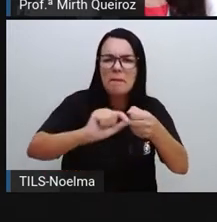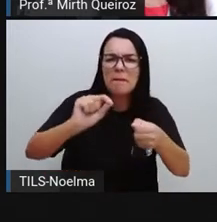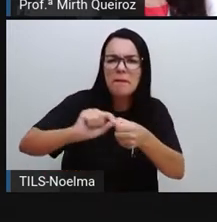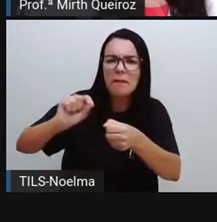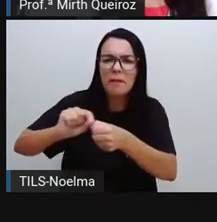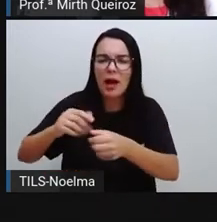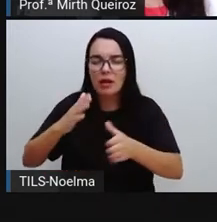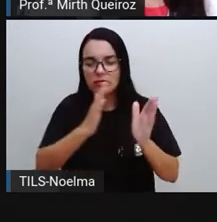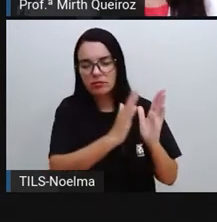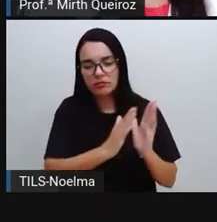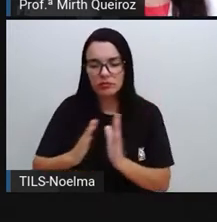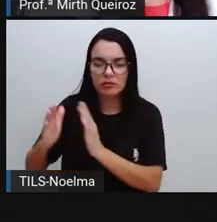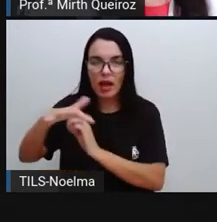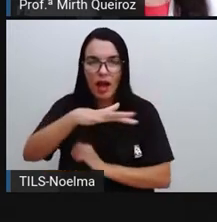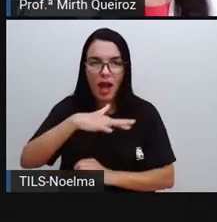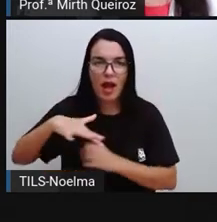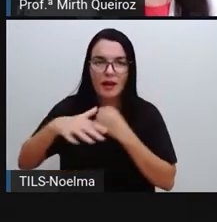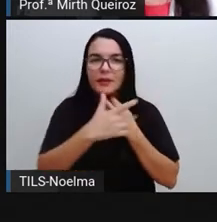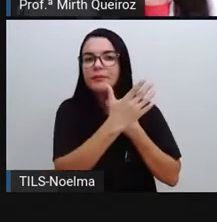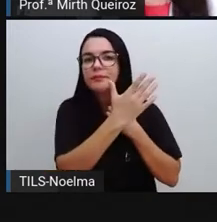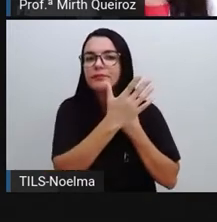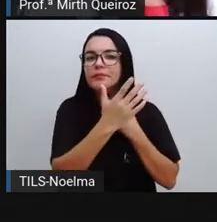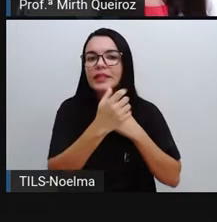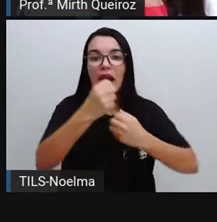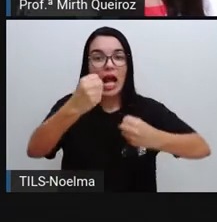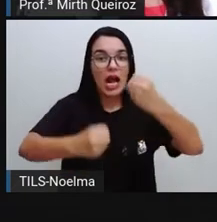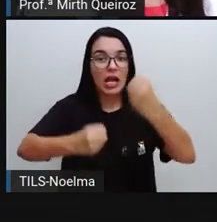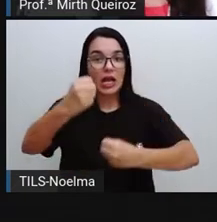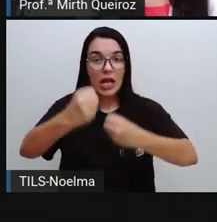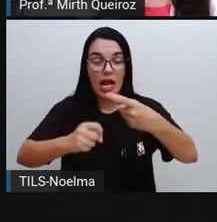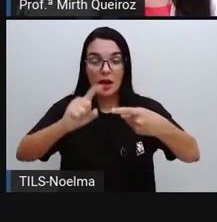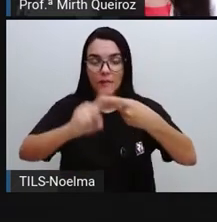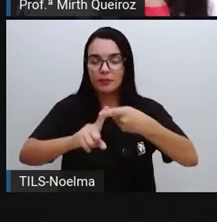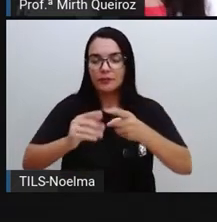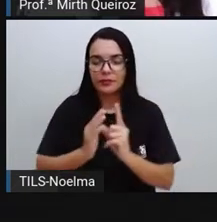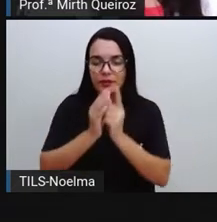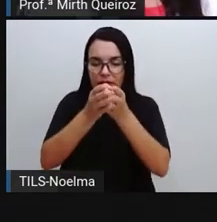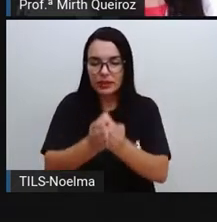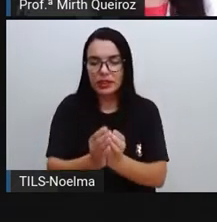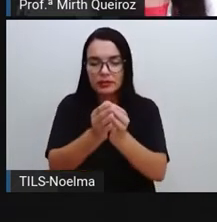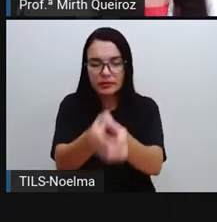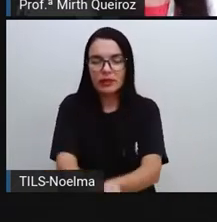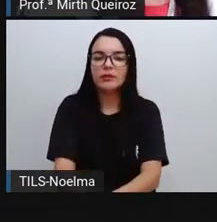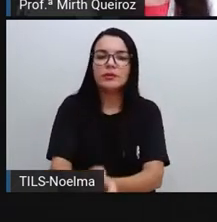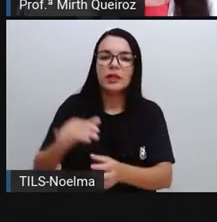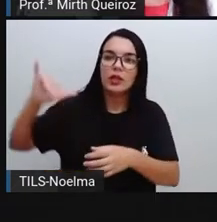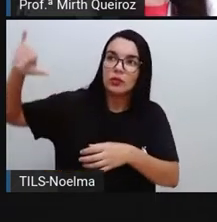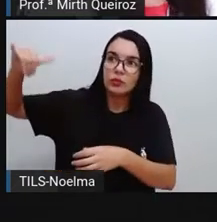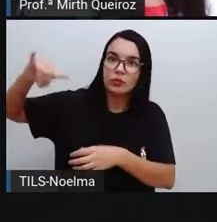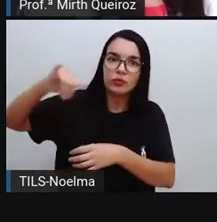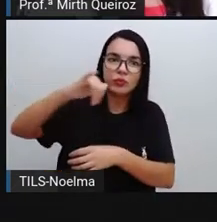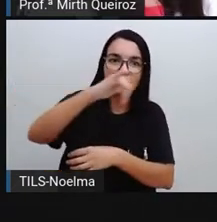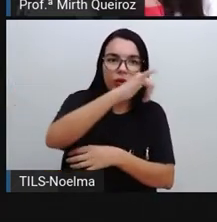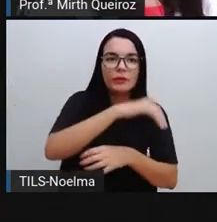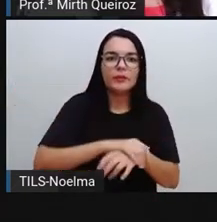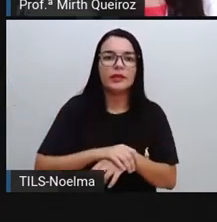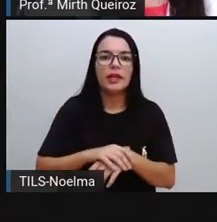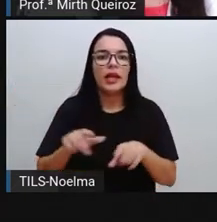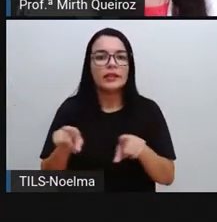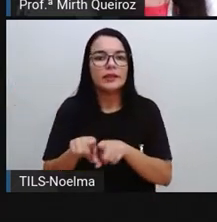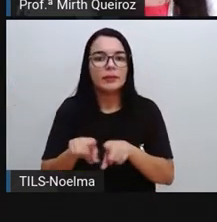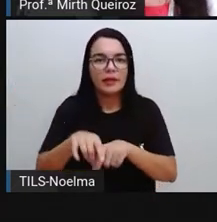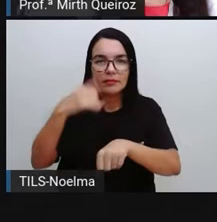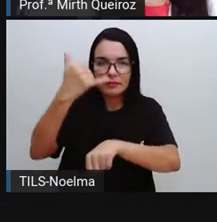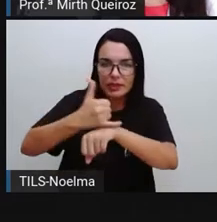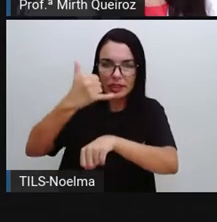nas seguintes áreas. Olha só, nós temos automobilística, naval e aeronáutica, metalúrgica e siderúrgica,